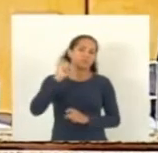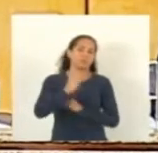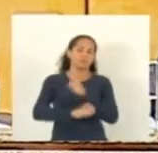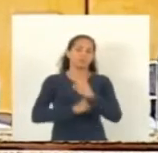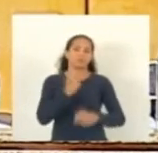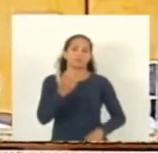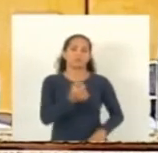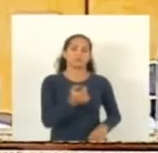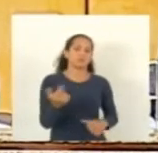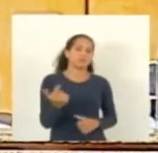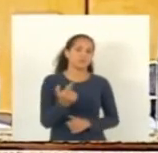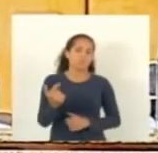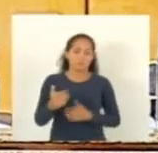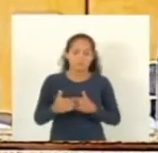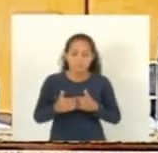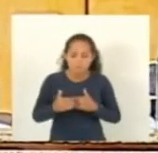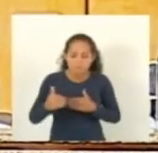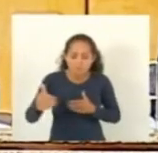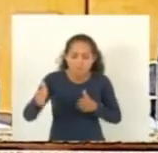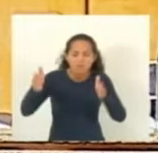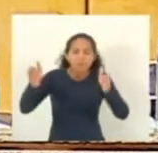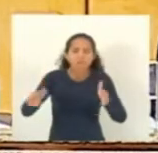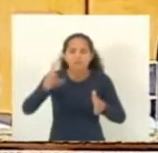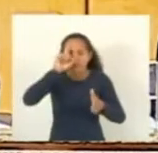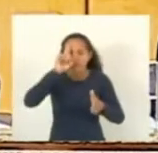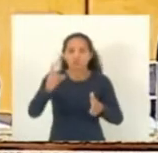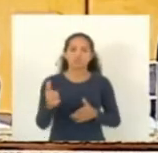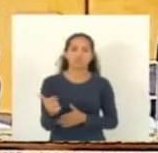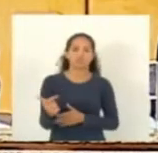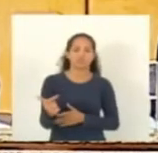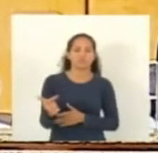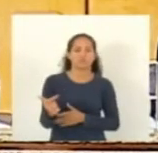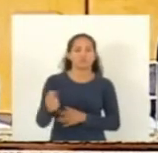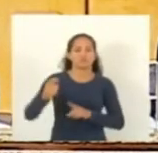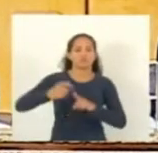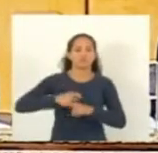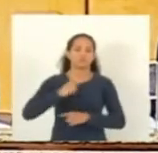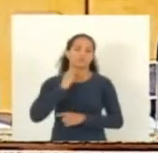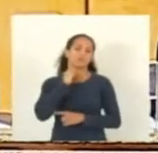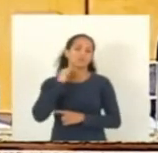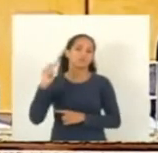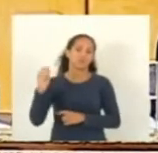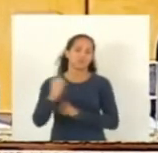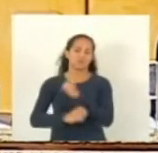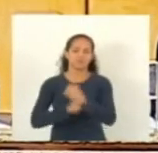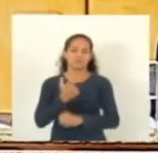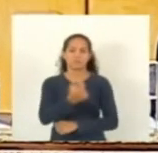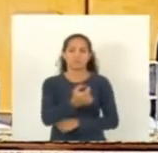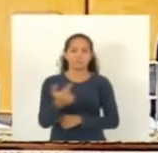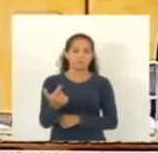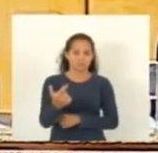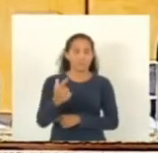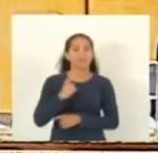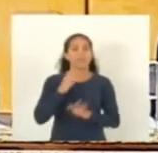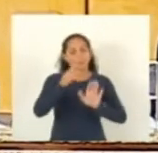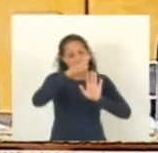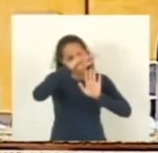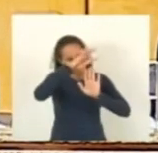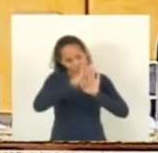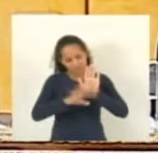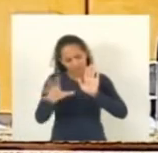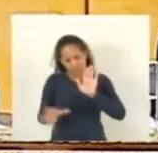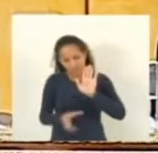até o dia 12 do 4 de 2022 existe emenda sugerida pela Procuradoria no parecer